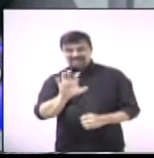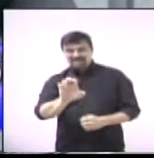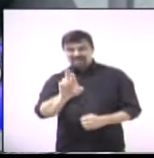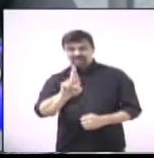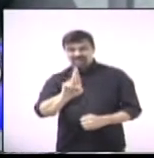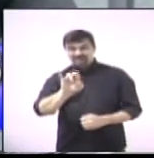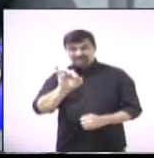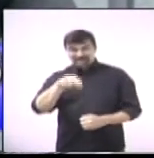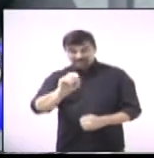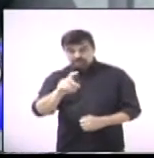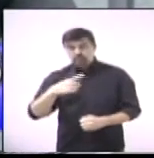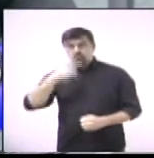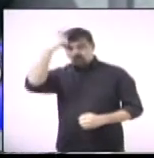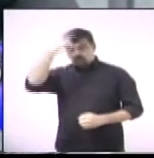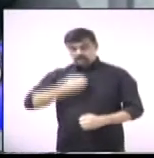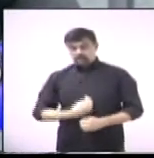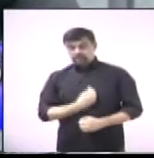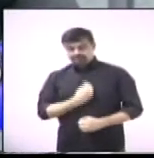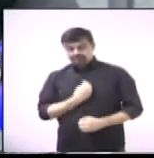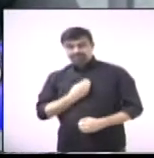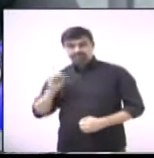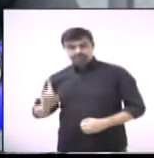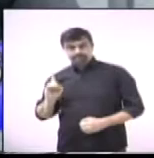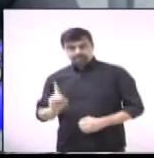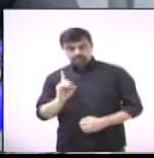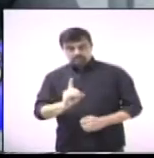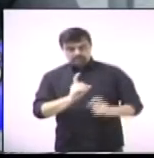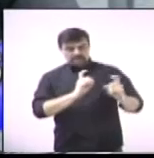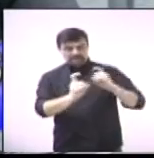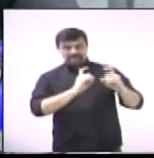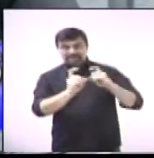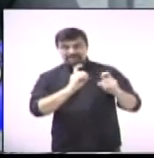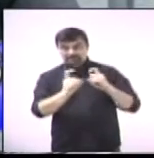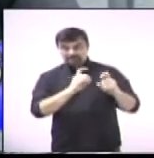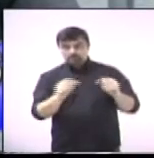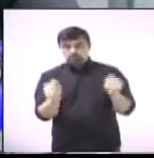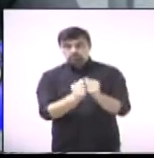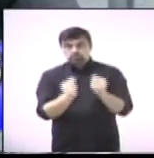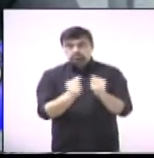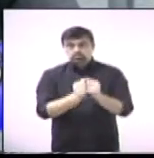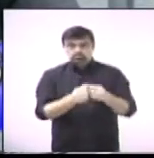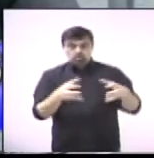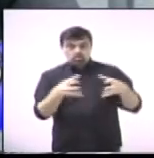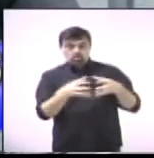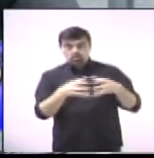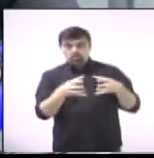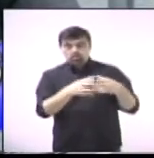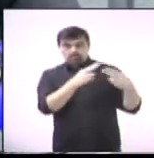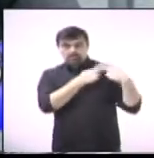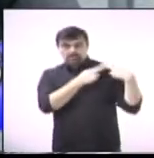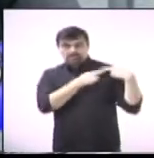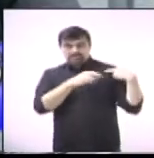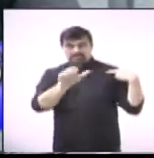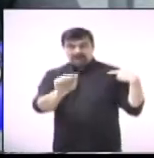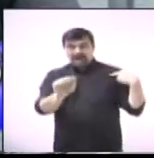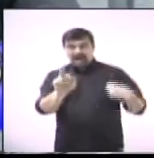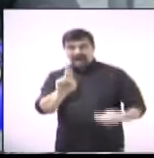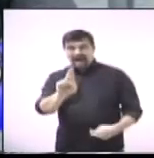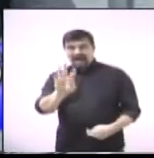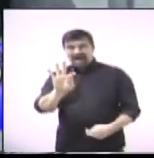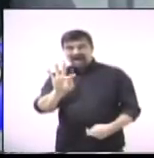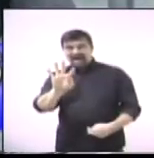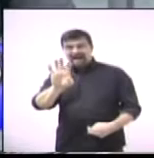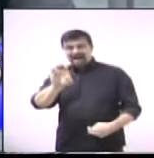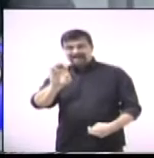estive presente em várias reuniões, antes até de instalar o pedágio, com a Rota das Bandeiras, com a Artesp, em São Paulo, com a